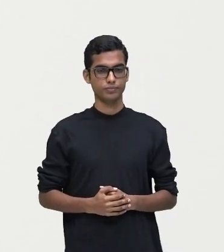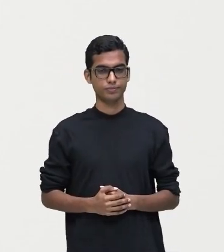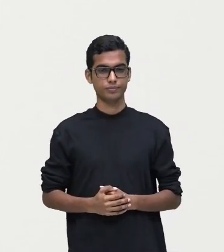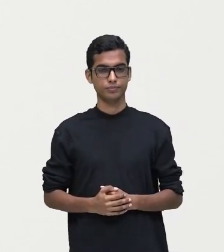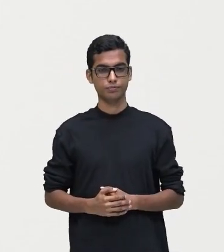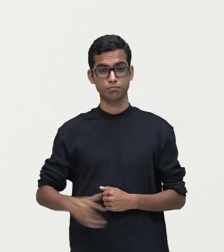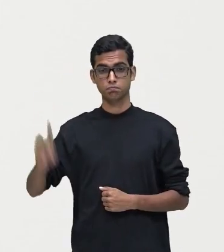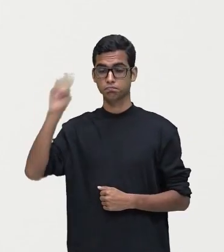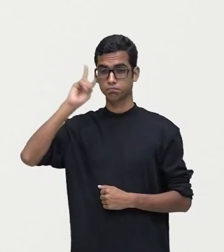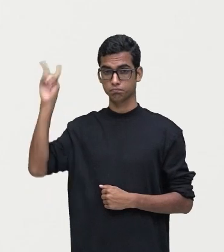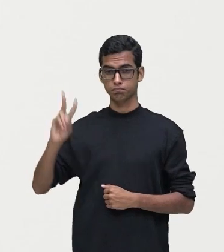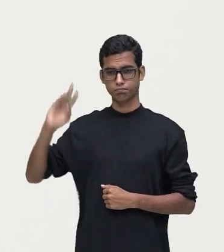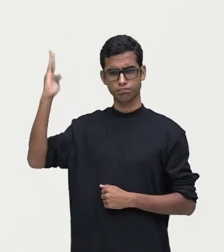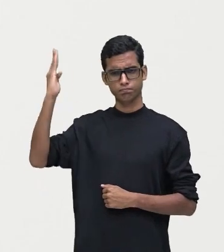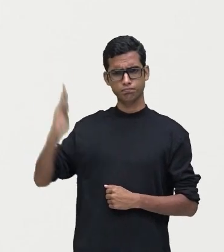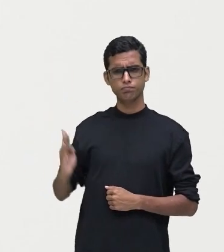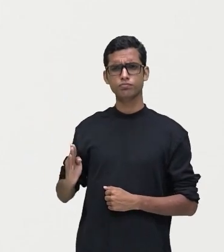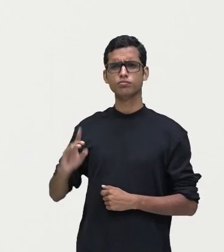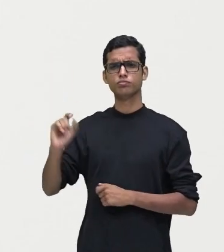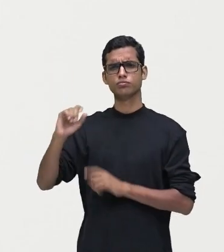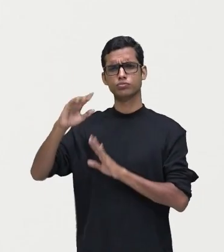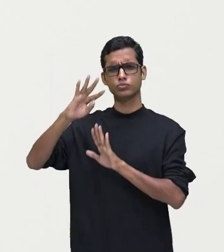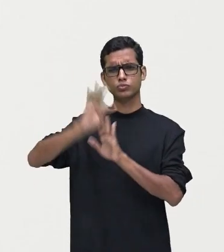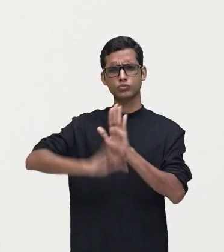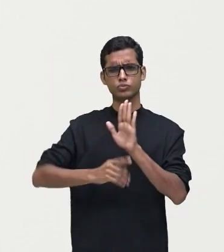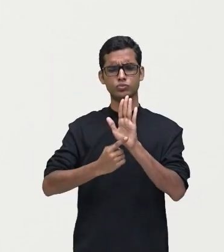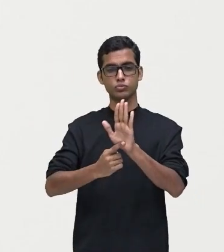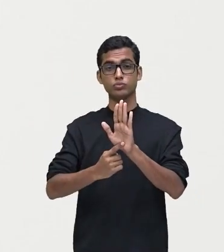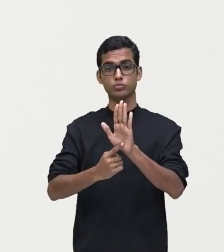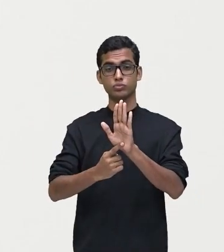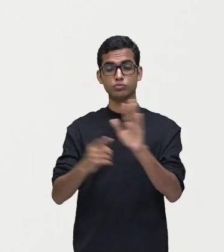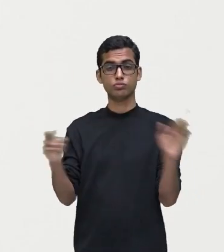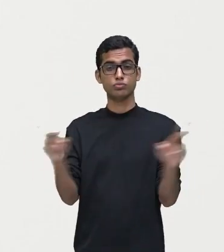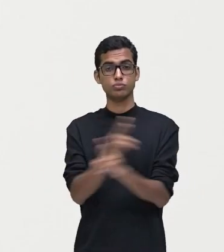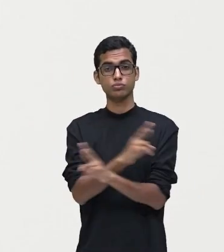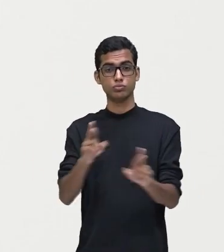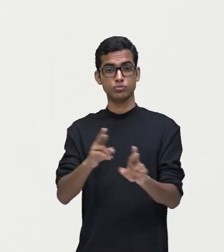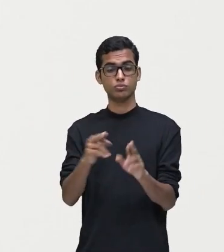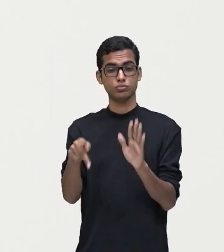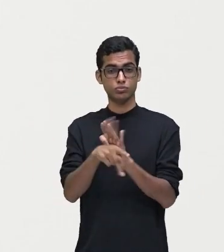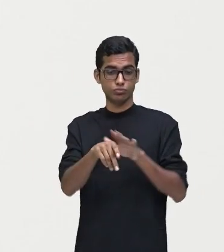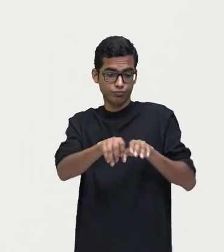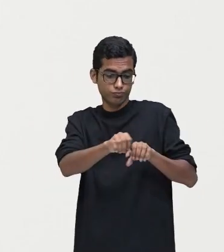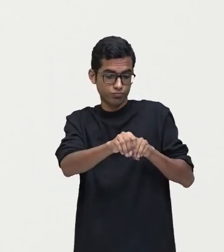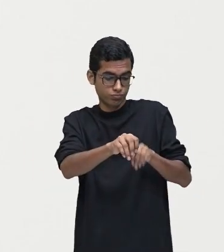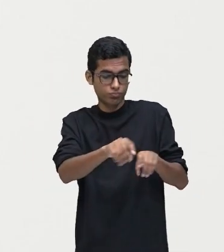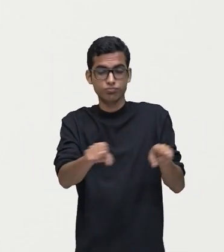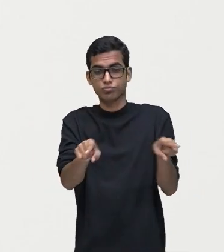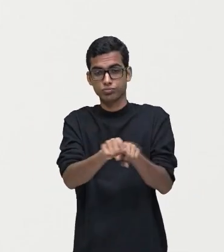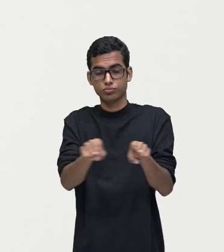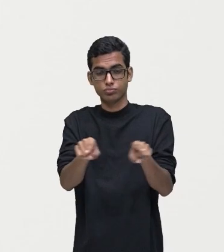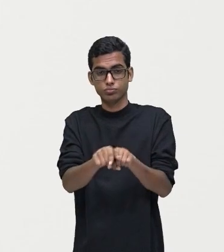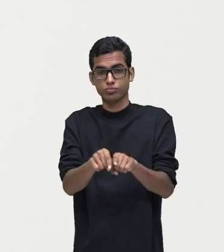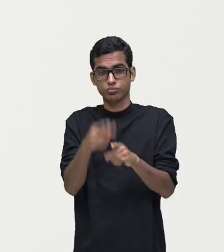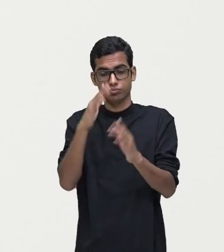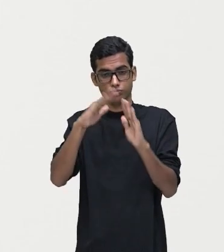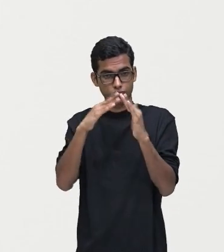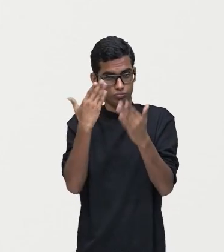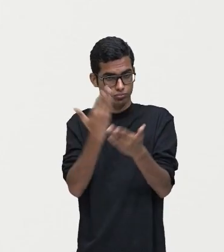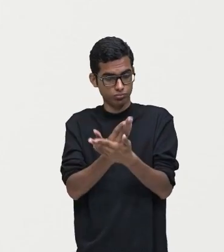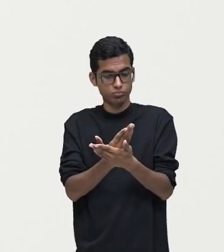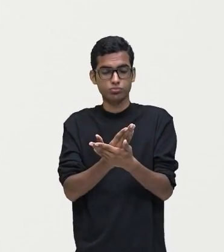em história do Brasil, é um texto que está mais relacionado à questão da educação, à questão escolar,